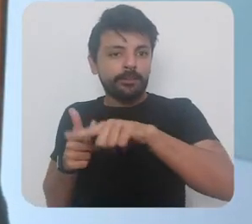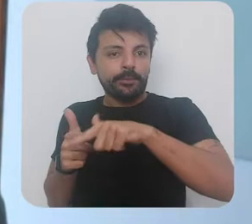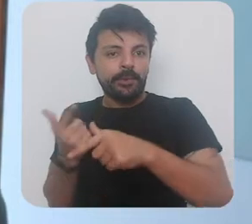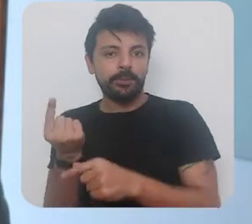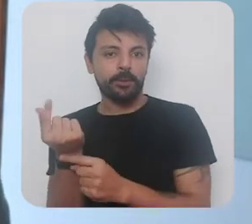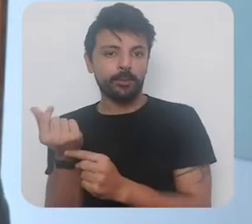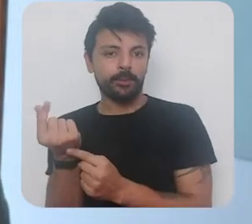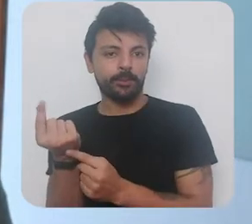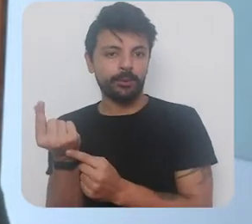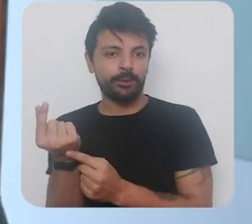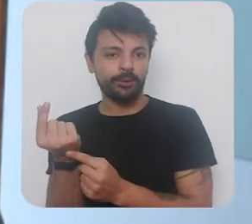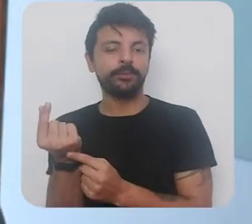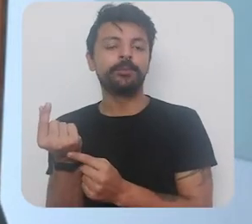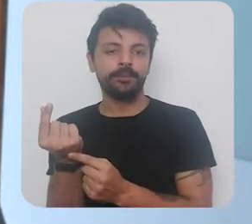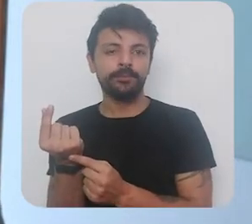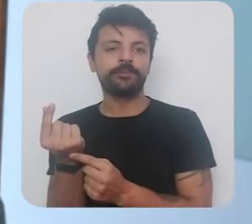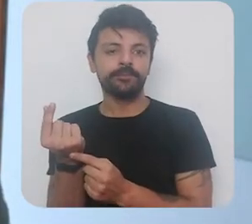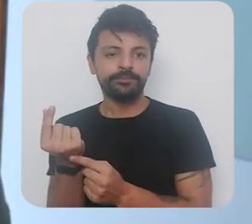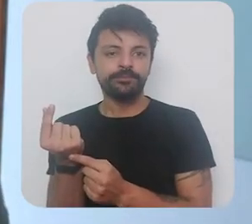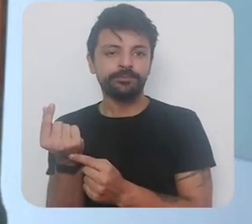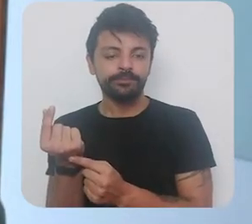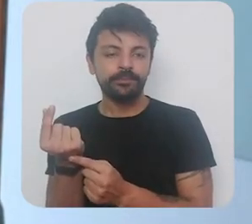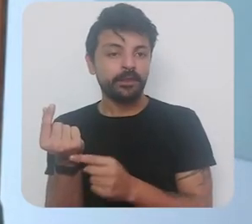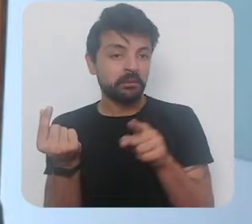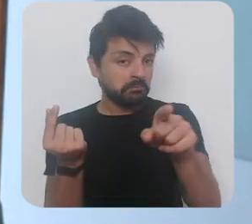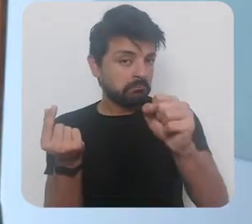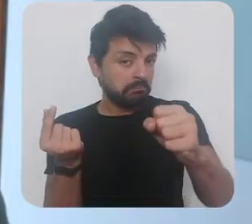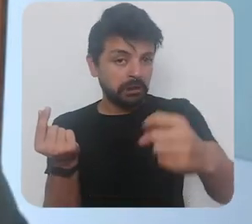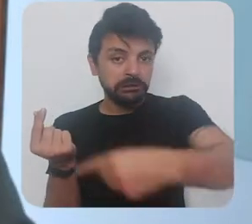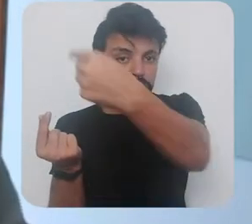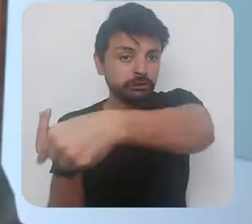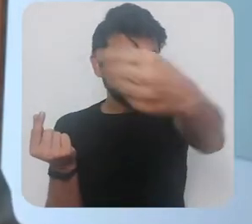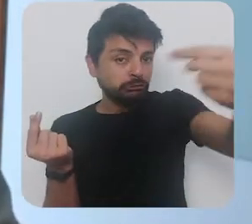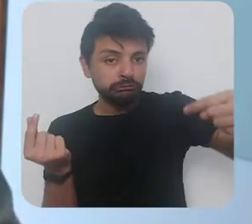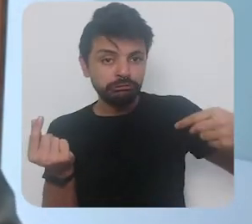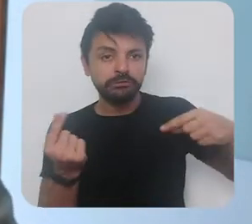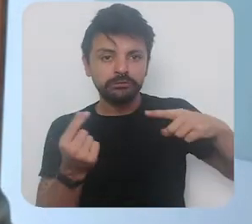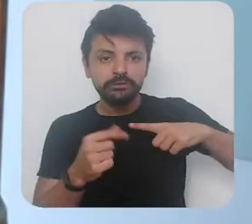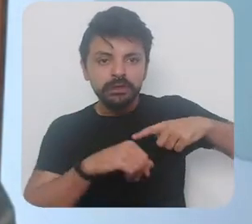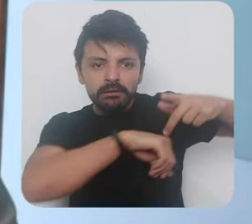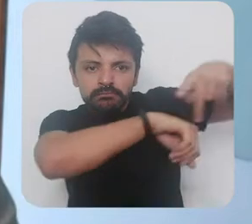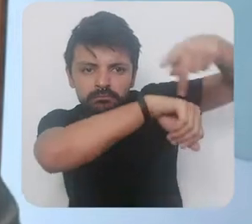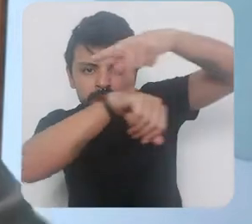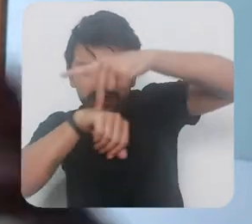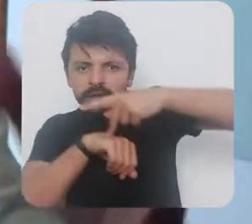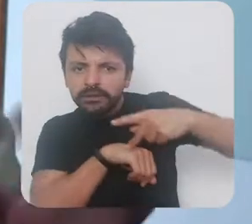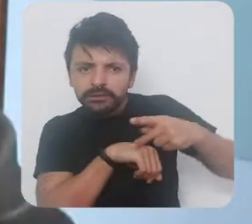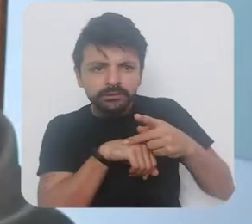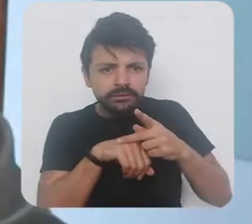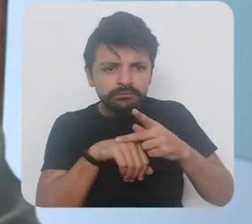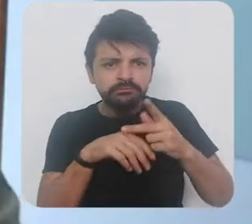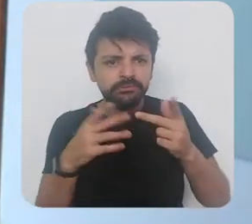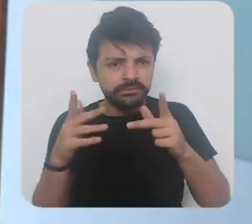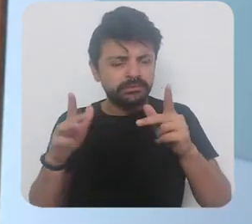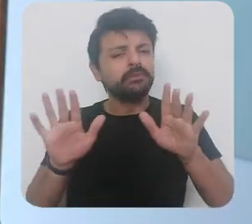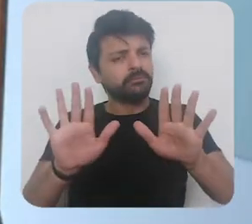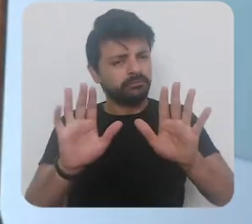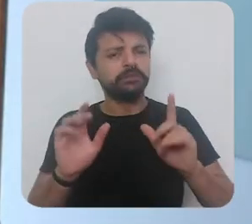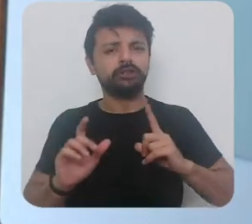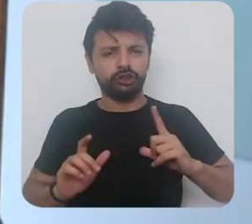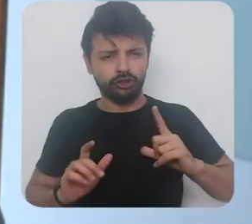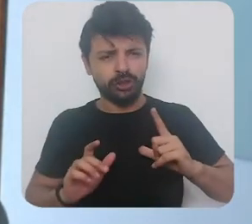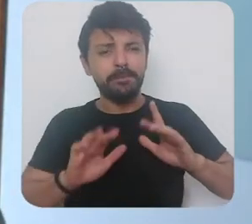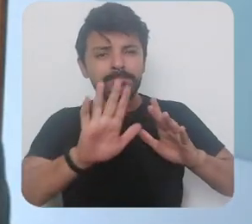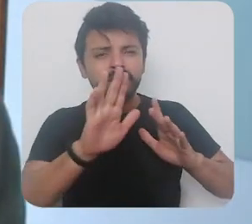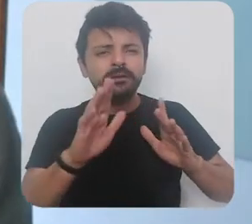problema monetário que é assim podem discutir se em algum país se existe espaço para fazer